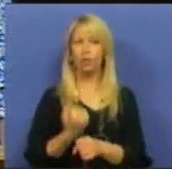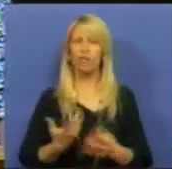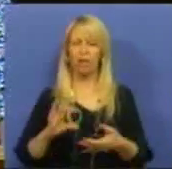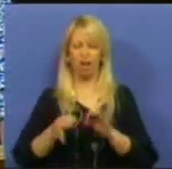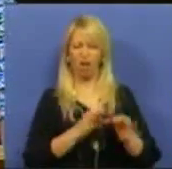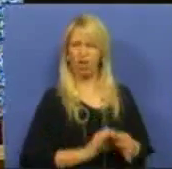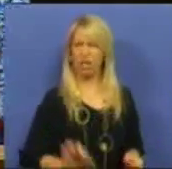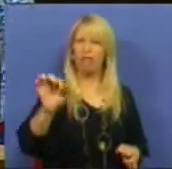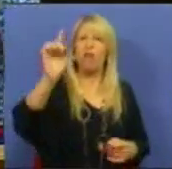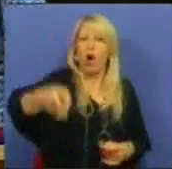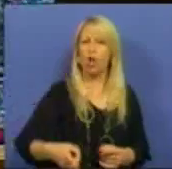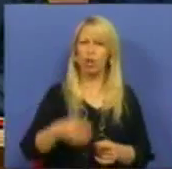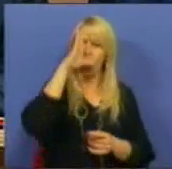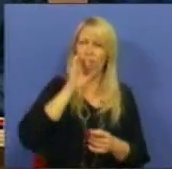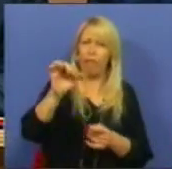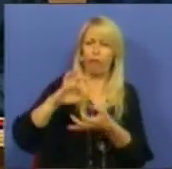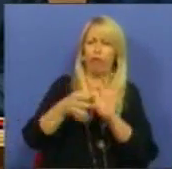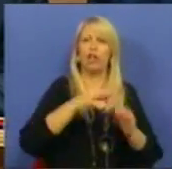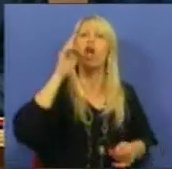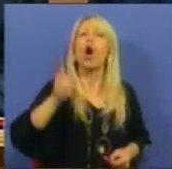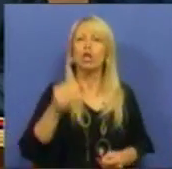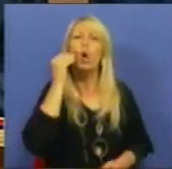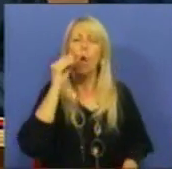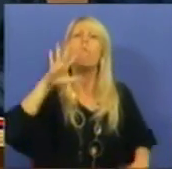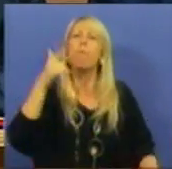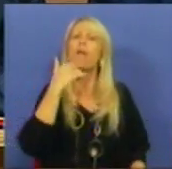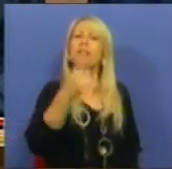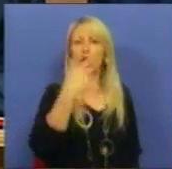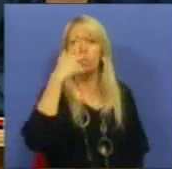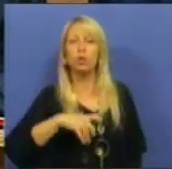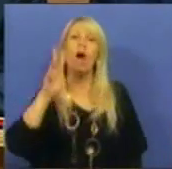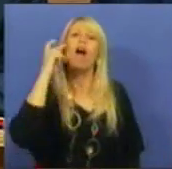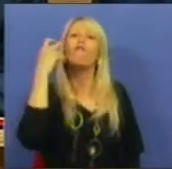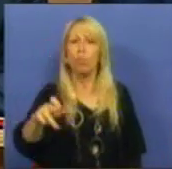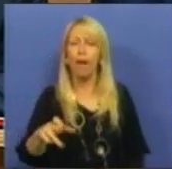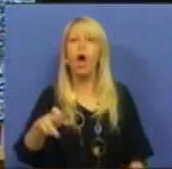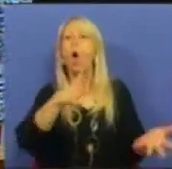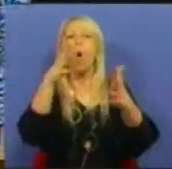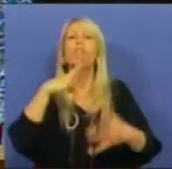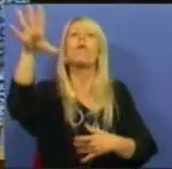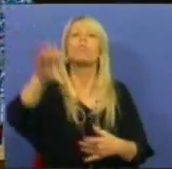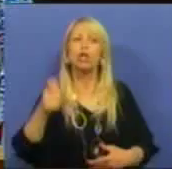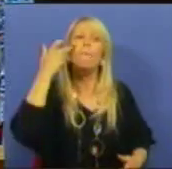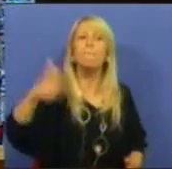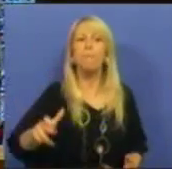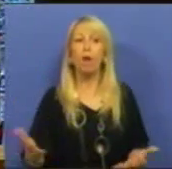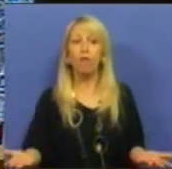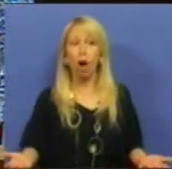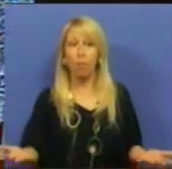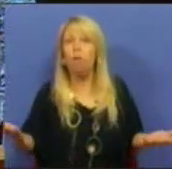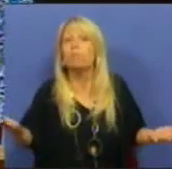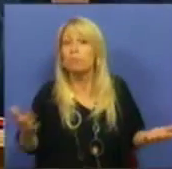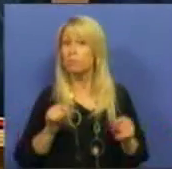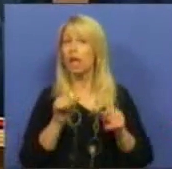Ministro? E como é que pode dizer aos reformados onde é que vão levantar as suas pensões? É disto que se fala, Senhor